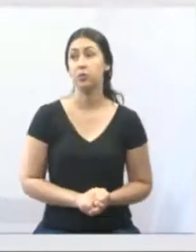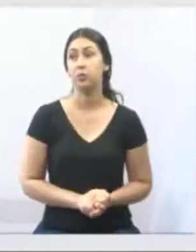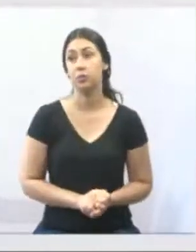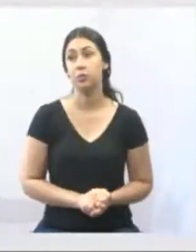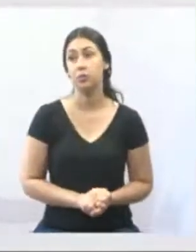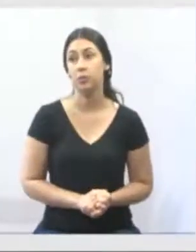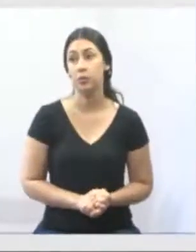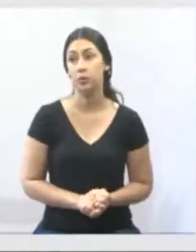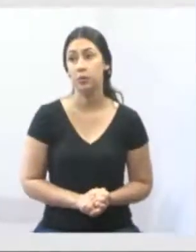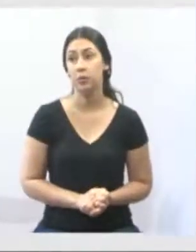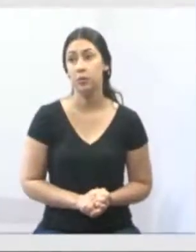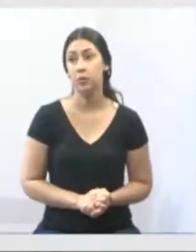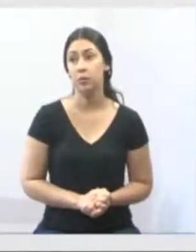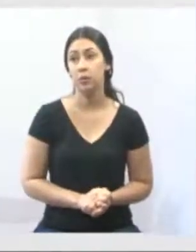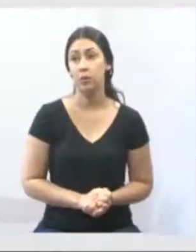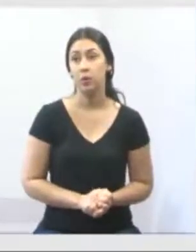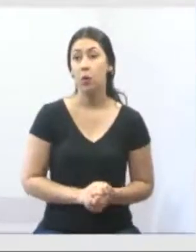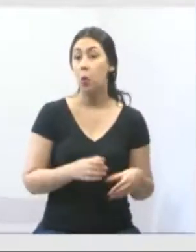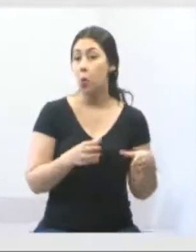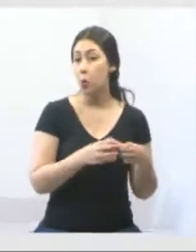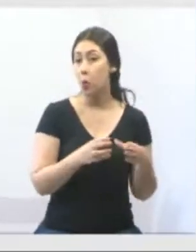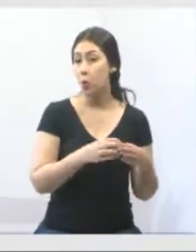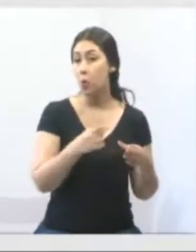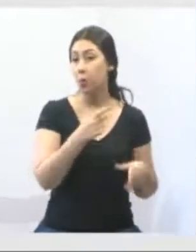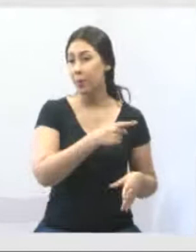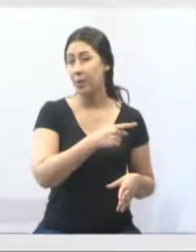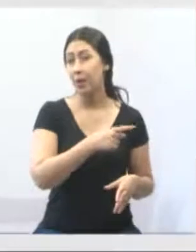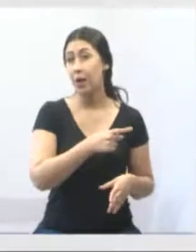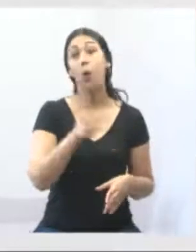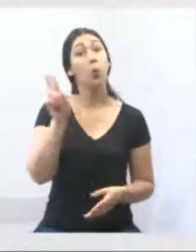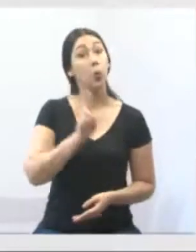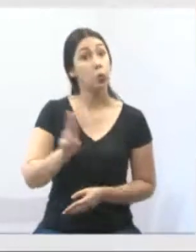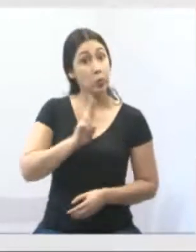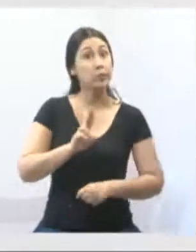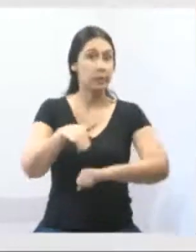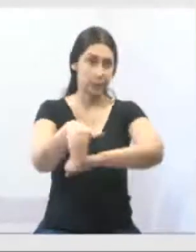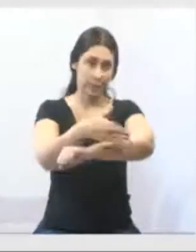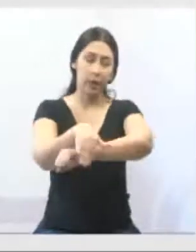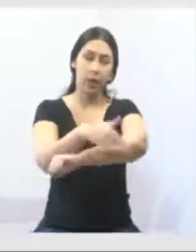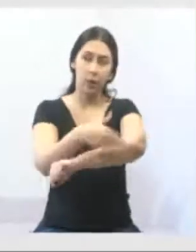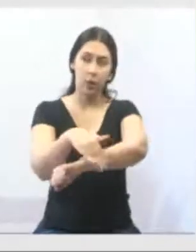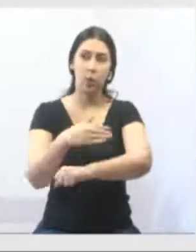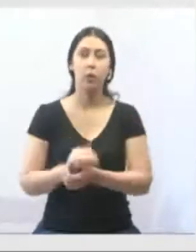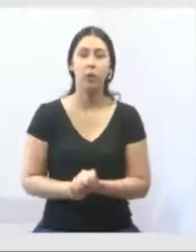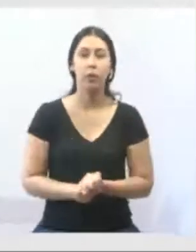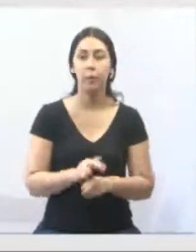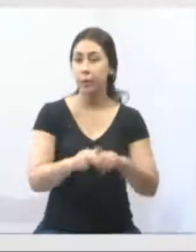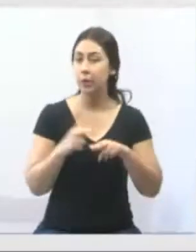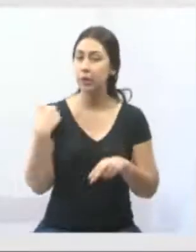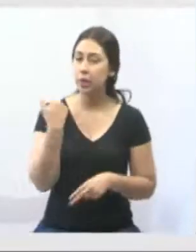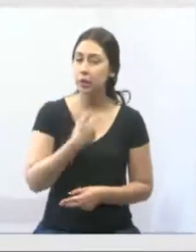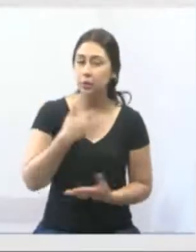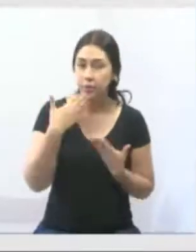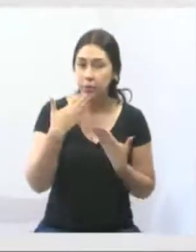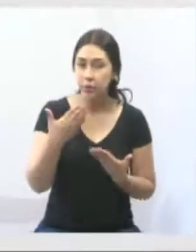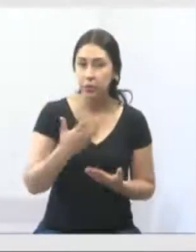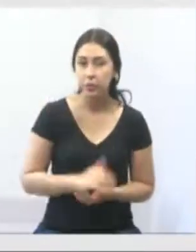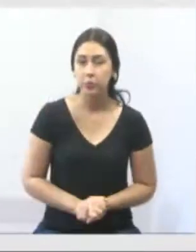a comunidade usa muito aquela via ali. Ok? Fica aí o nosso pedido.